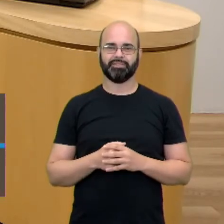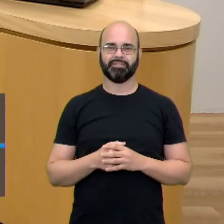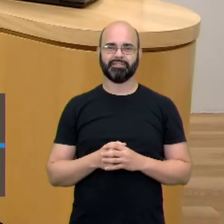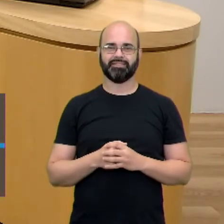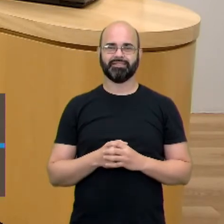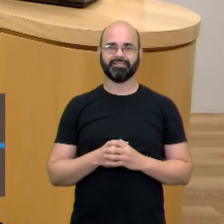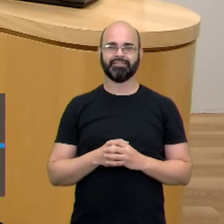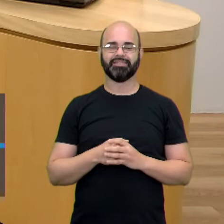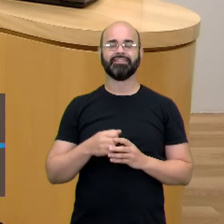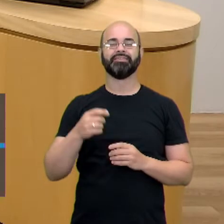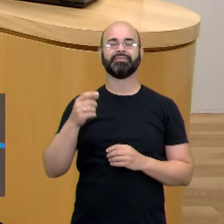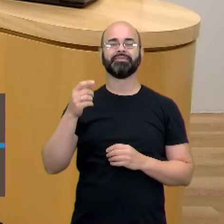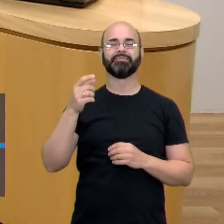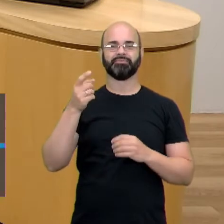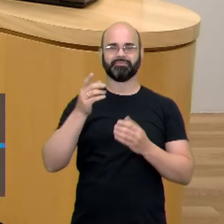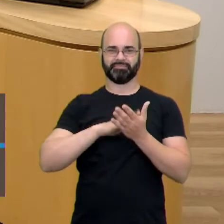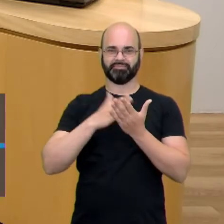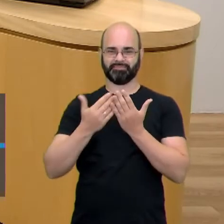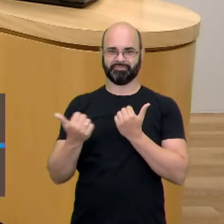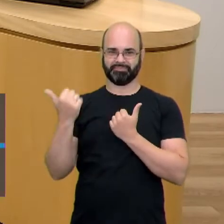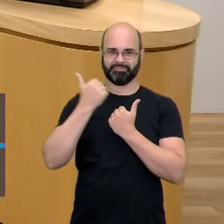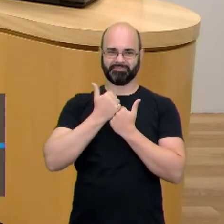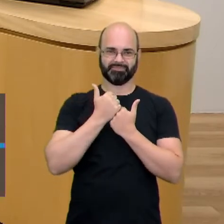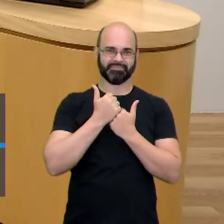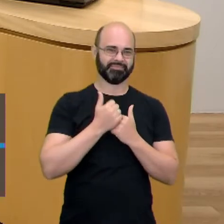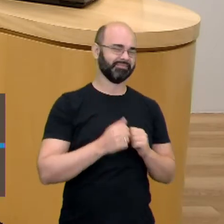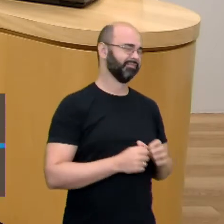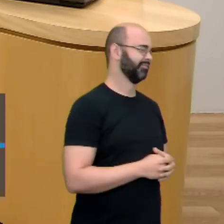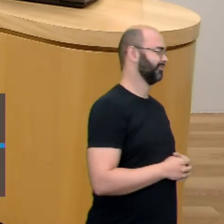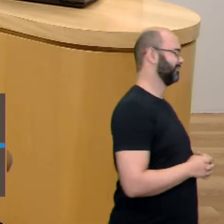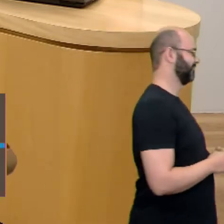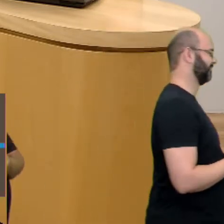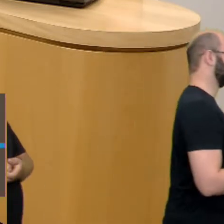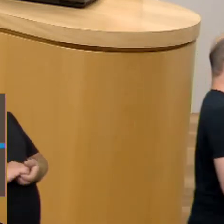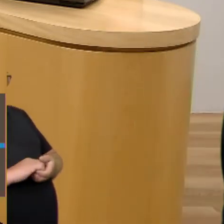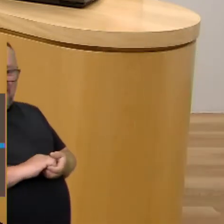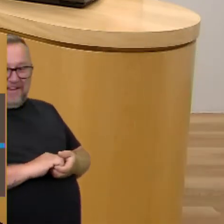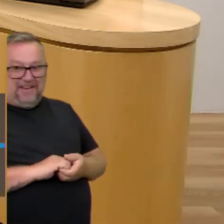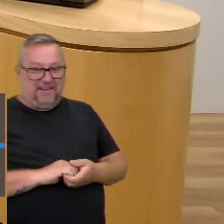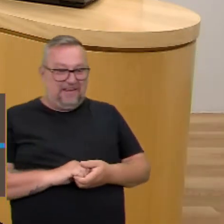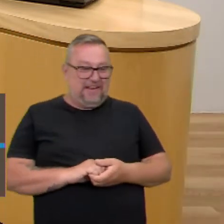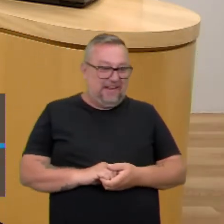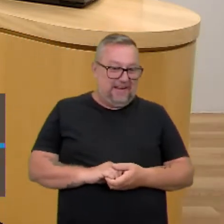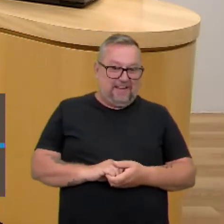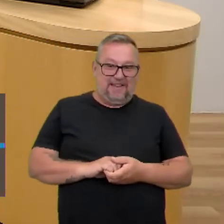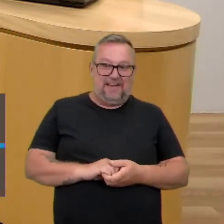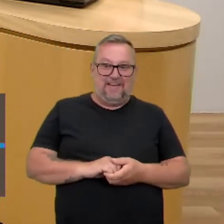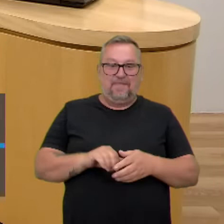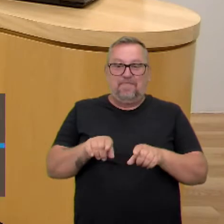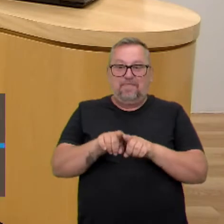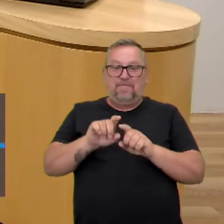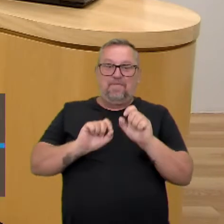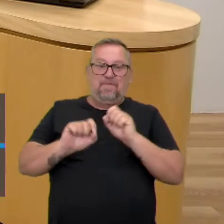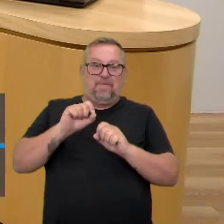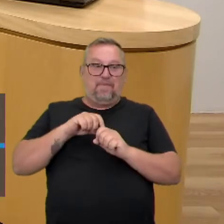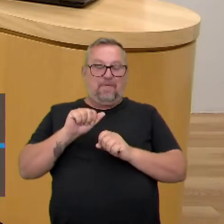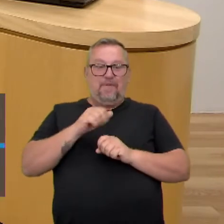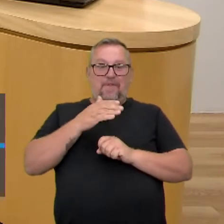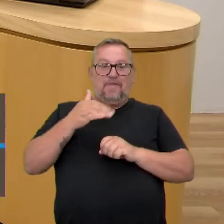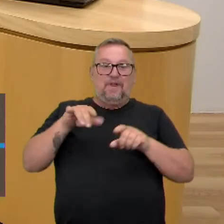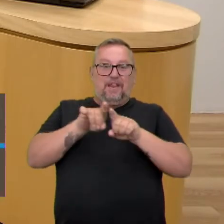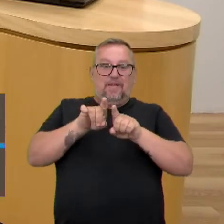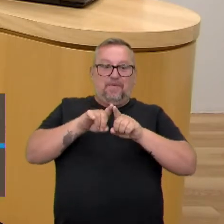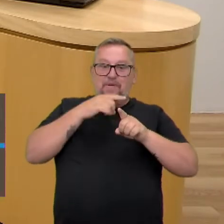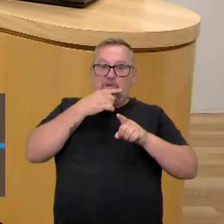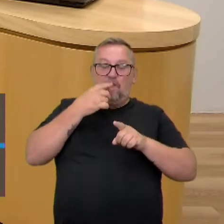É muito comum também a gente não se esquecer, e isso faz uma ponte com uma aula que eu mediei com você, quando você